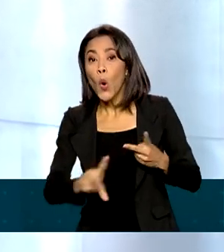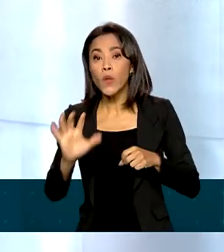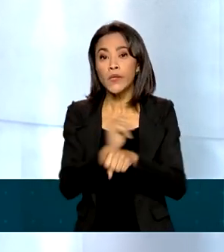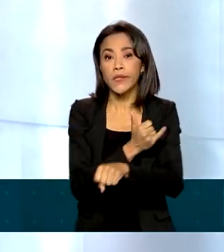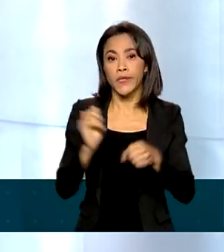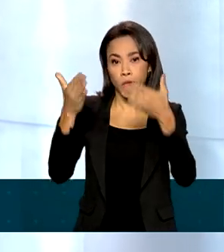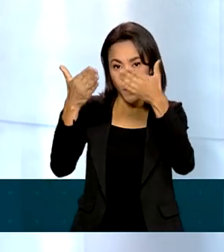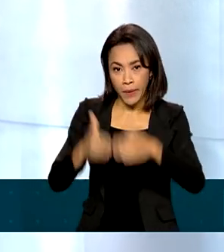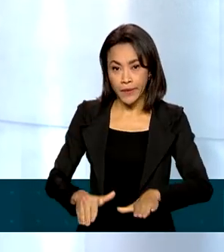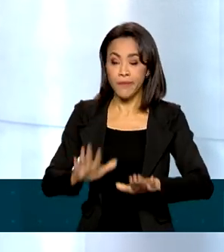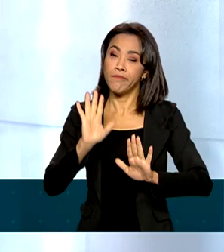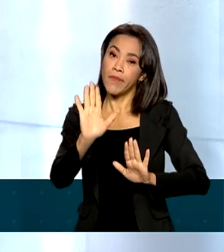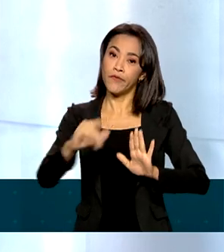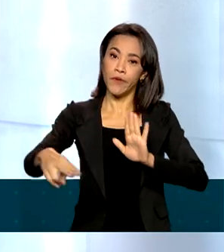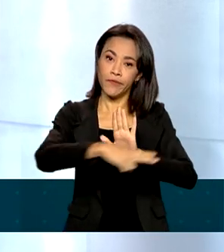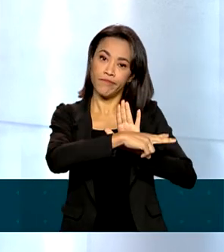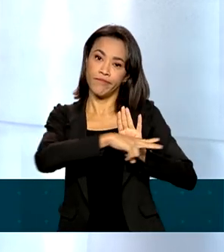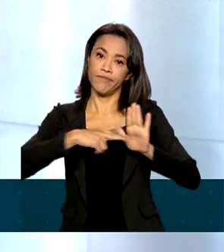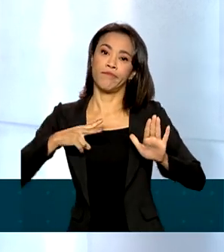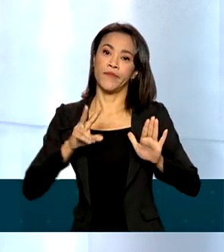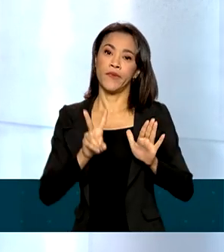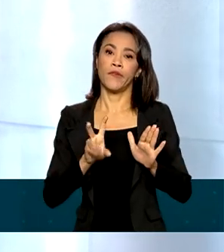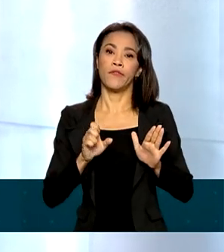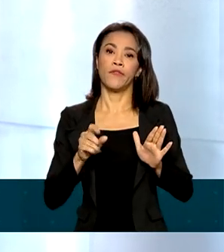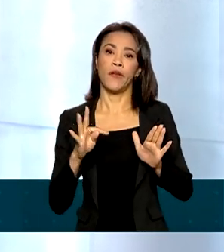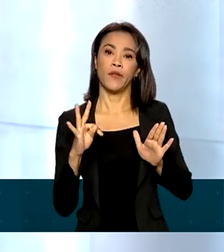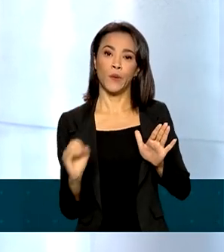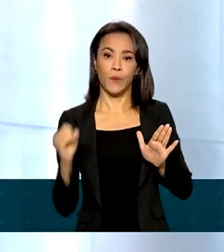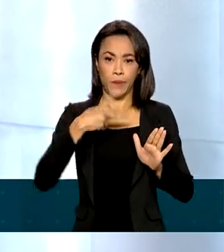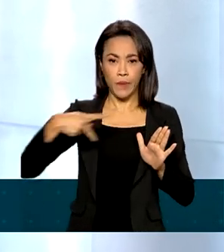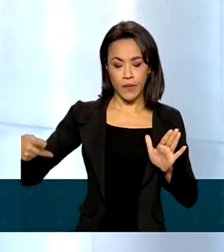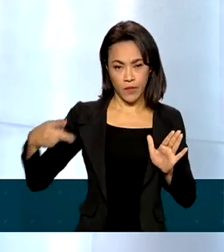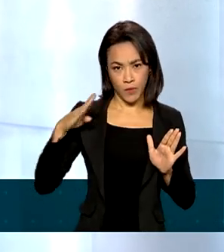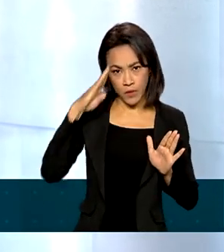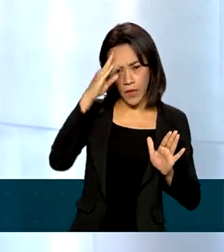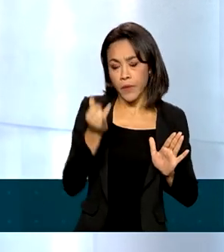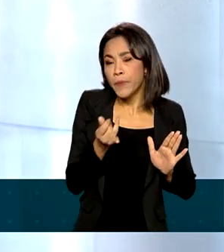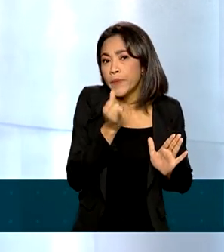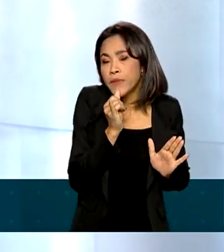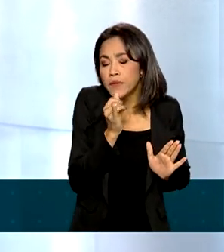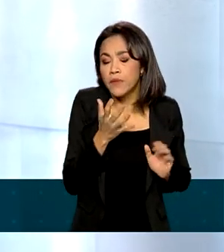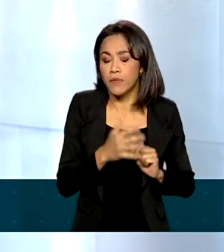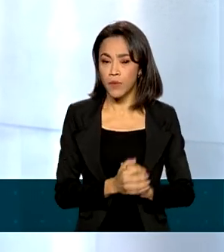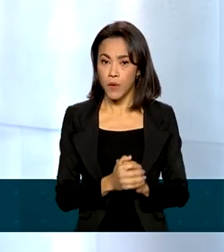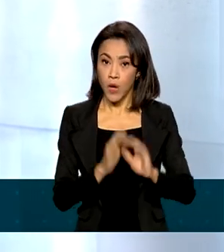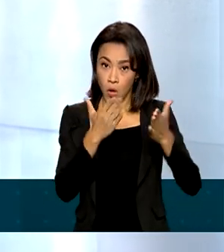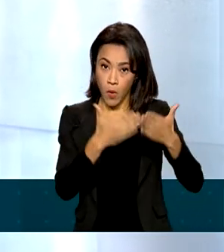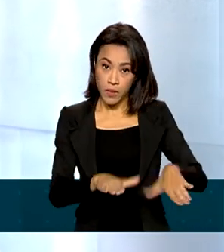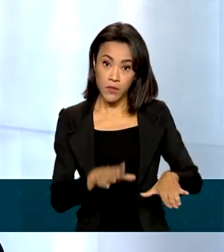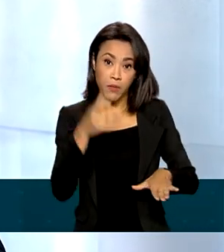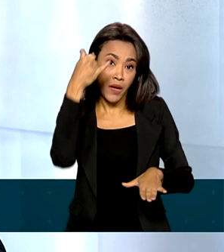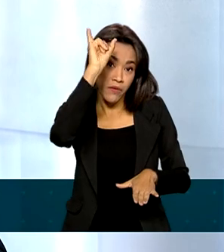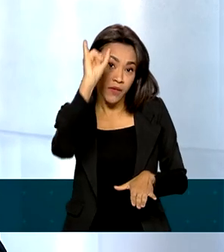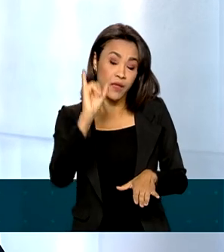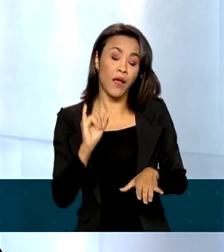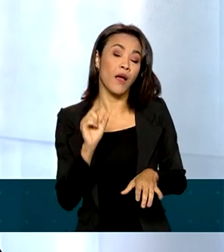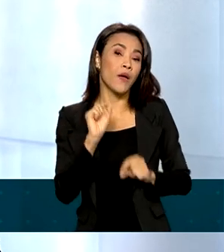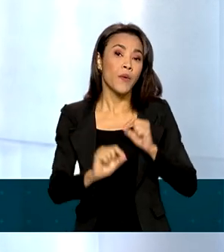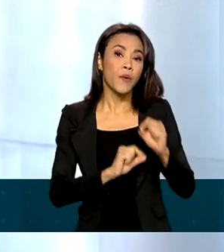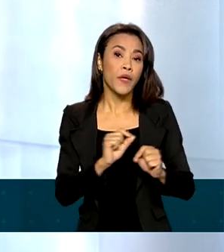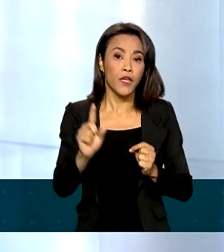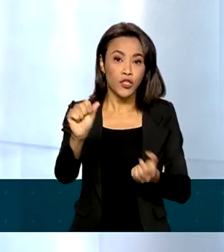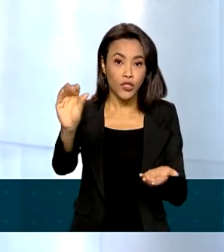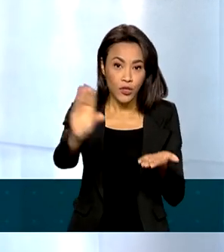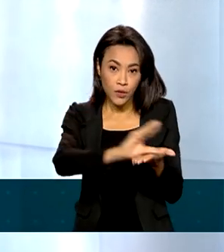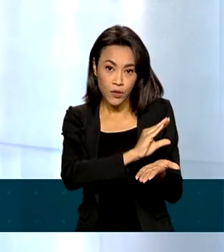vetadas pelo presidente Jair Bolsonaro. Por exemplo, uma compensação para evitar a redução de recursos para a saúde